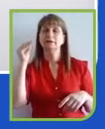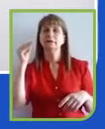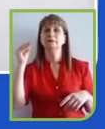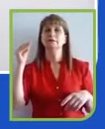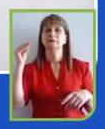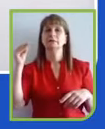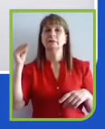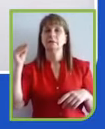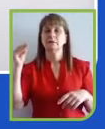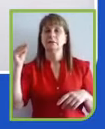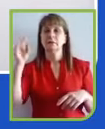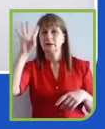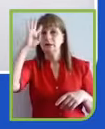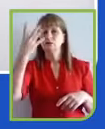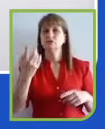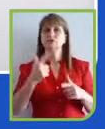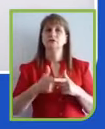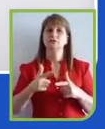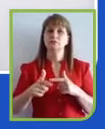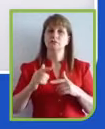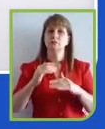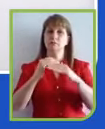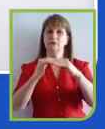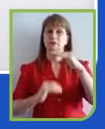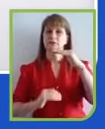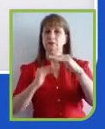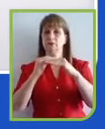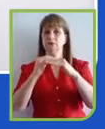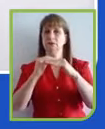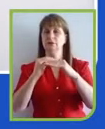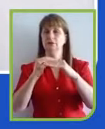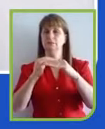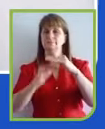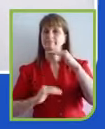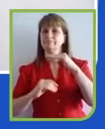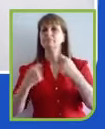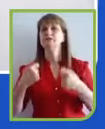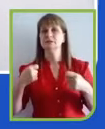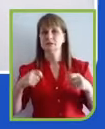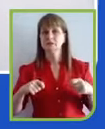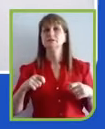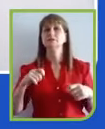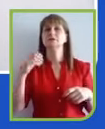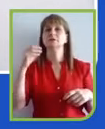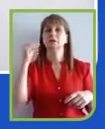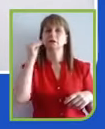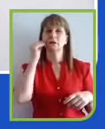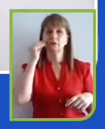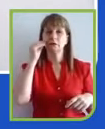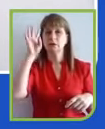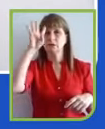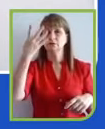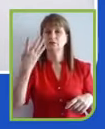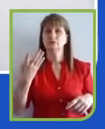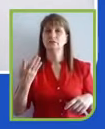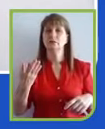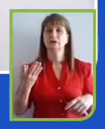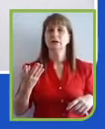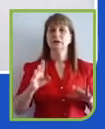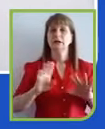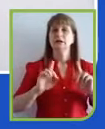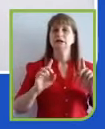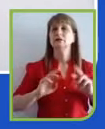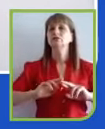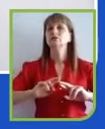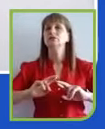2030, e como lembrado pelo Ricardo e pelo Jorge, não deixa ninguém para trás. Esse eu acho que um dos